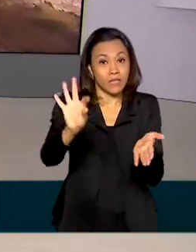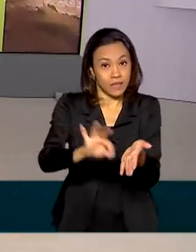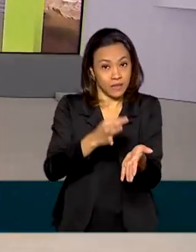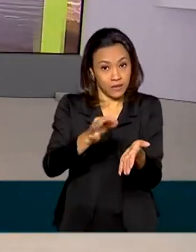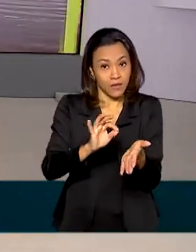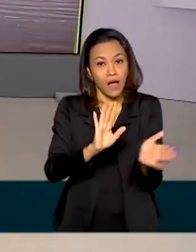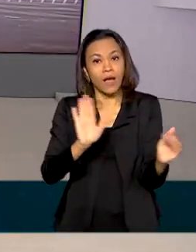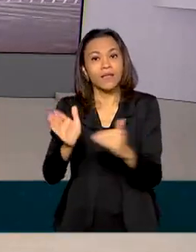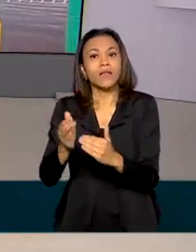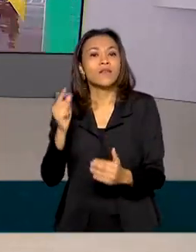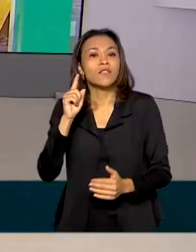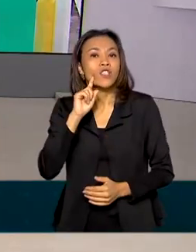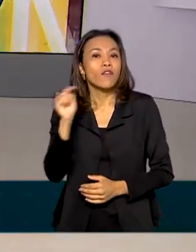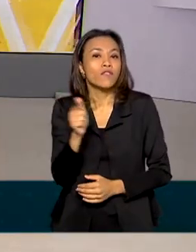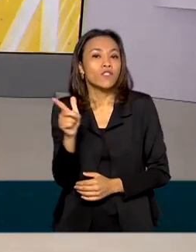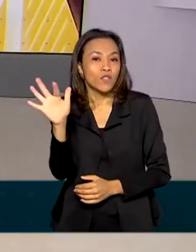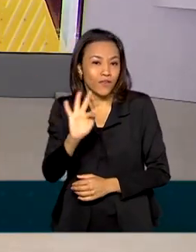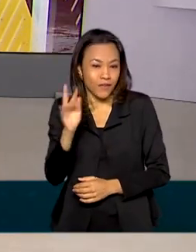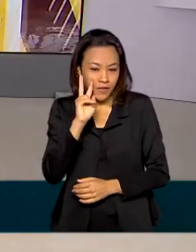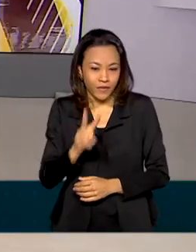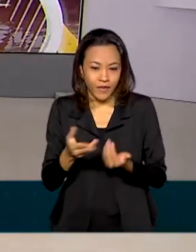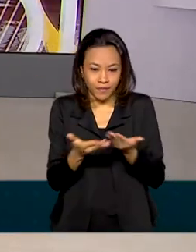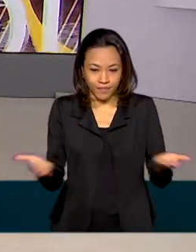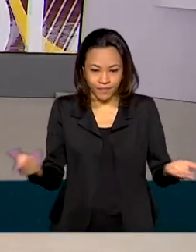22 de fevereiro no endereço que aparece na sua tela.